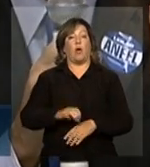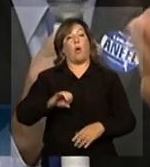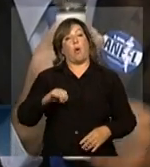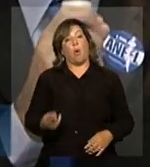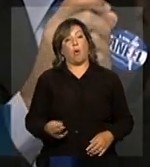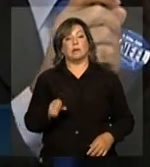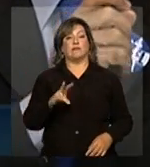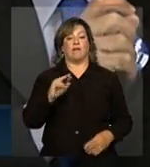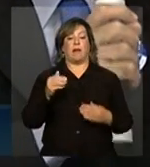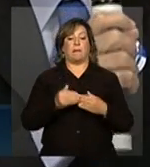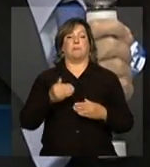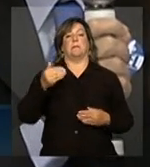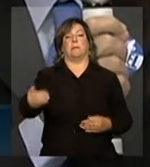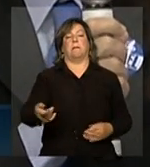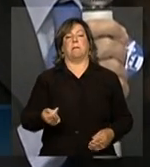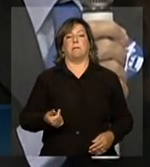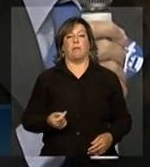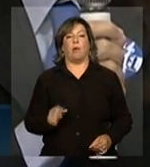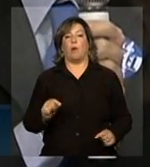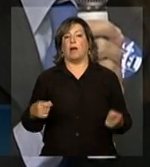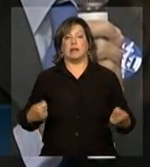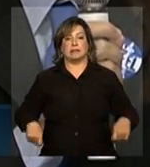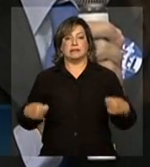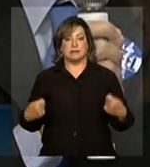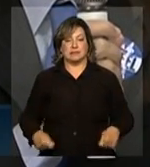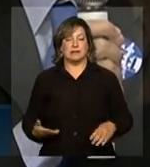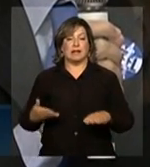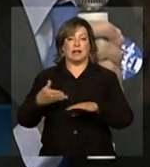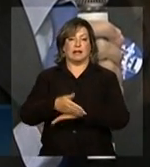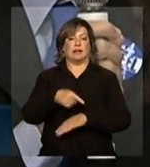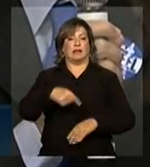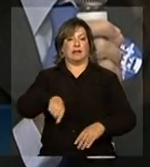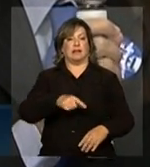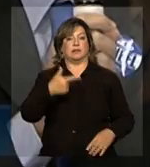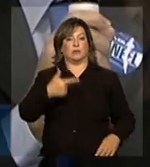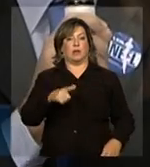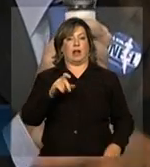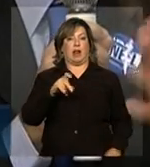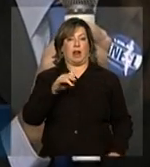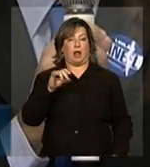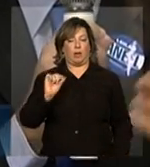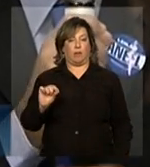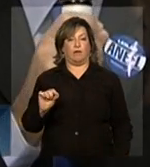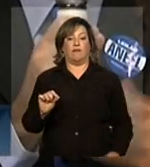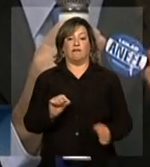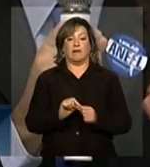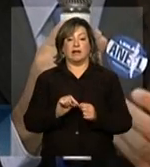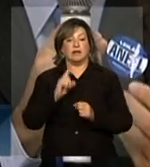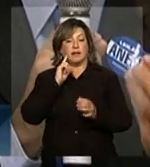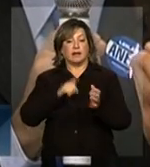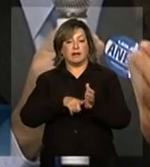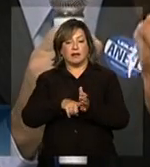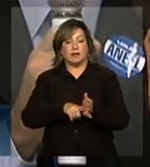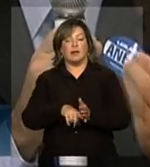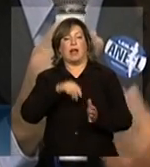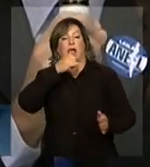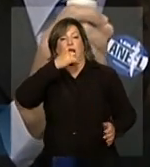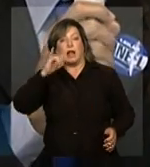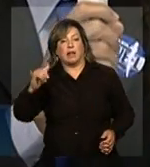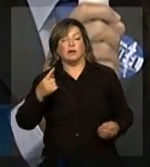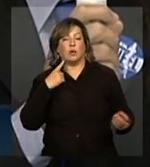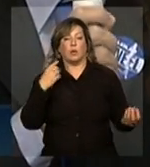postergar um pouco a necessidade da entrada desse segundo leilão. se fazendo uma análise eletroenergética da